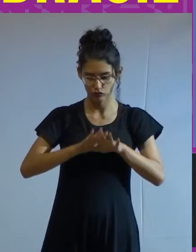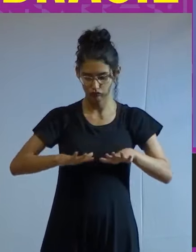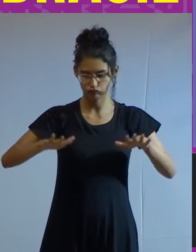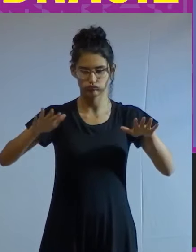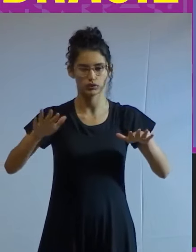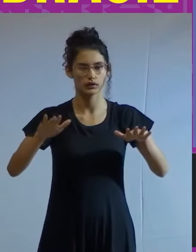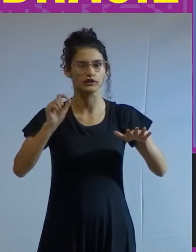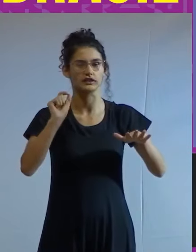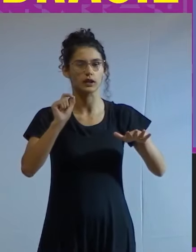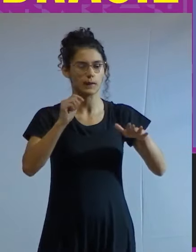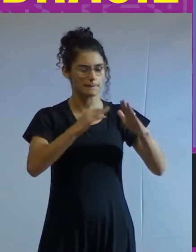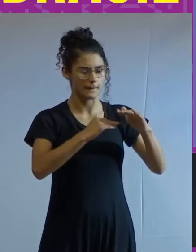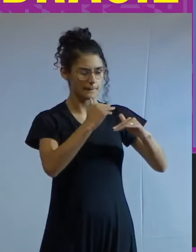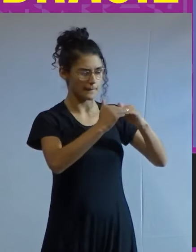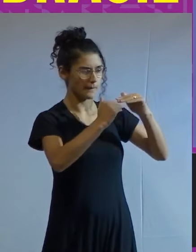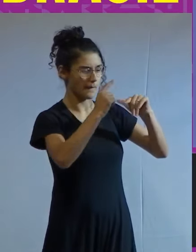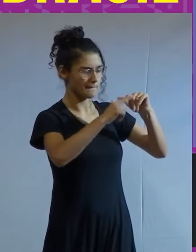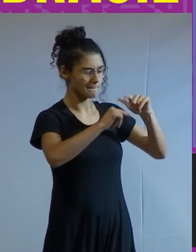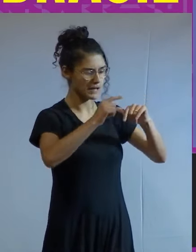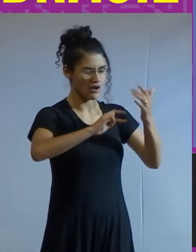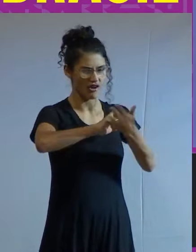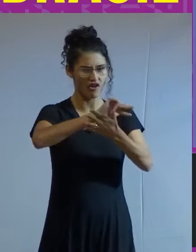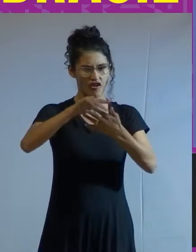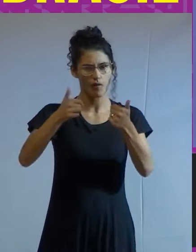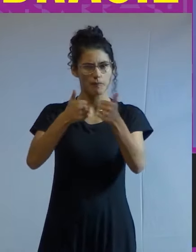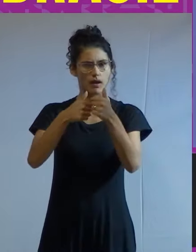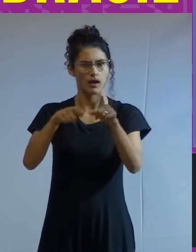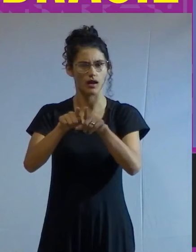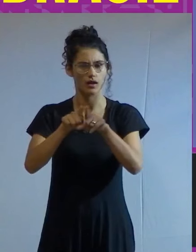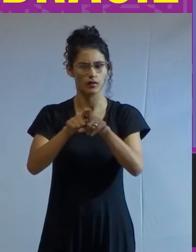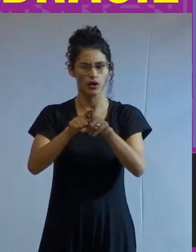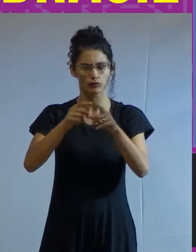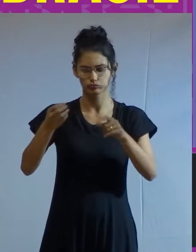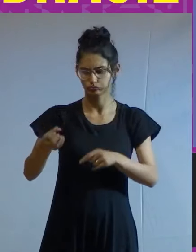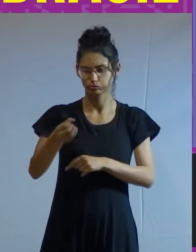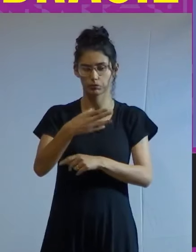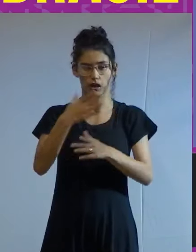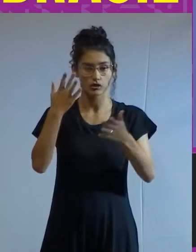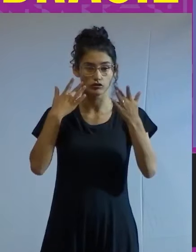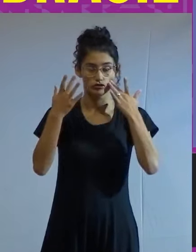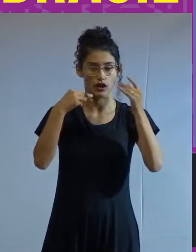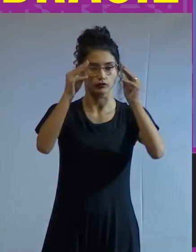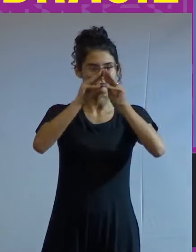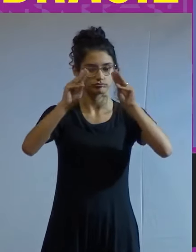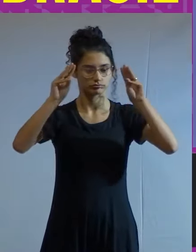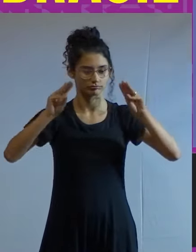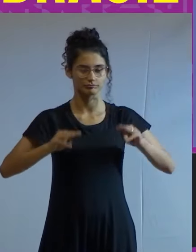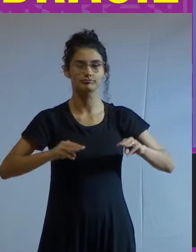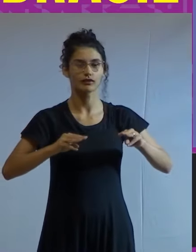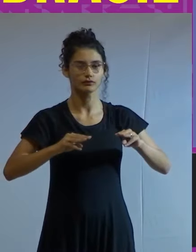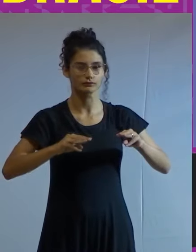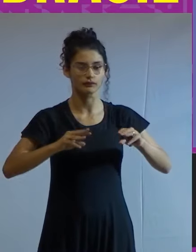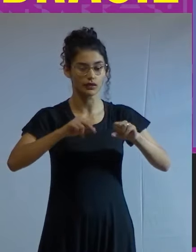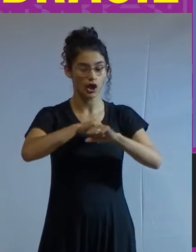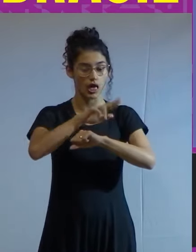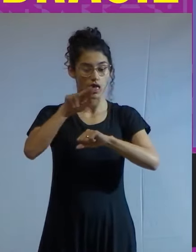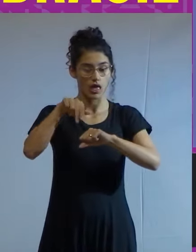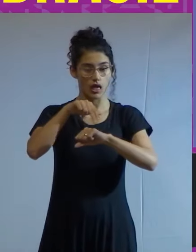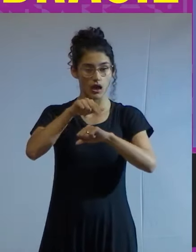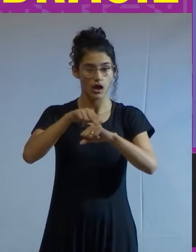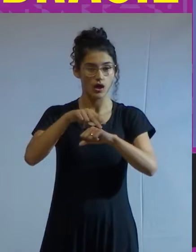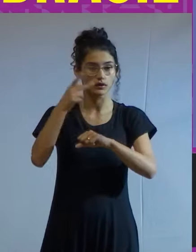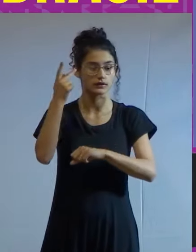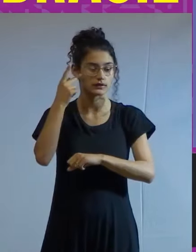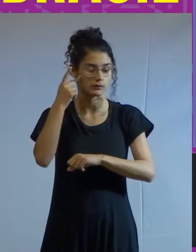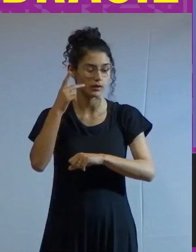de quinquilharias. O entorno do formoso e iluminadíssimo Teatro Municipal de São Paulo, não mais formoso